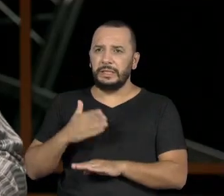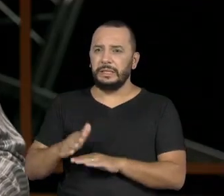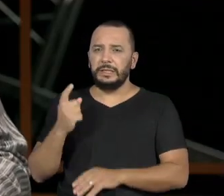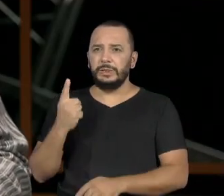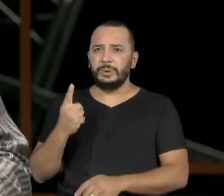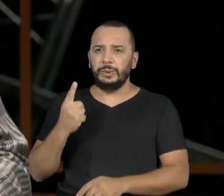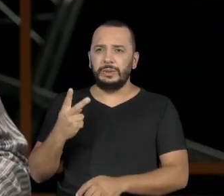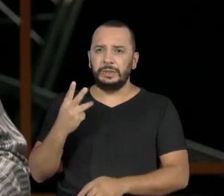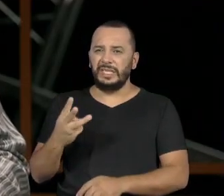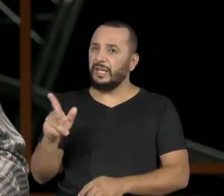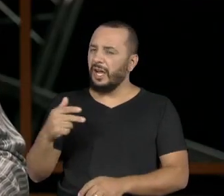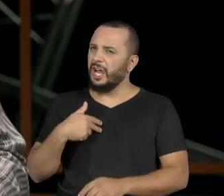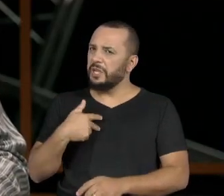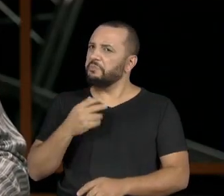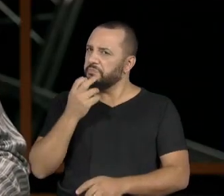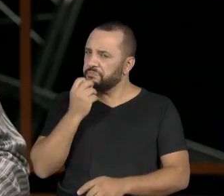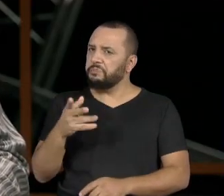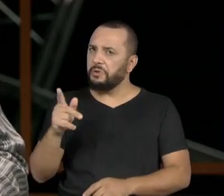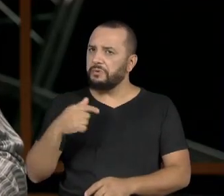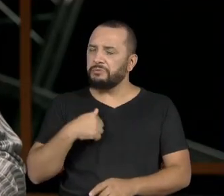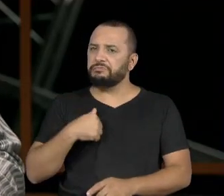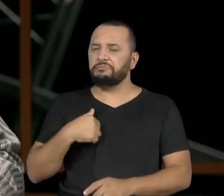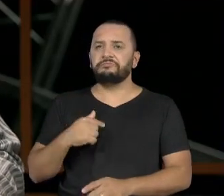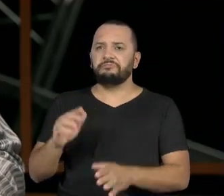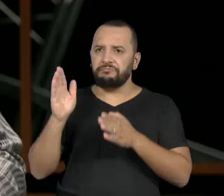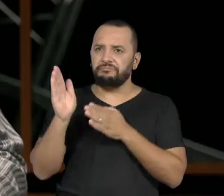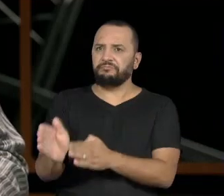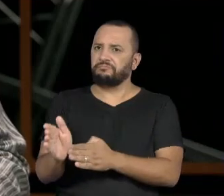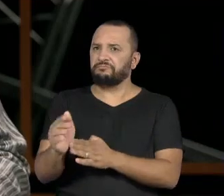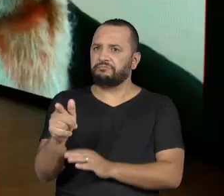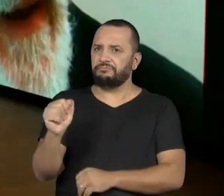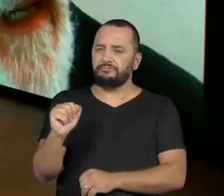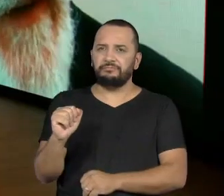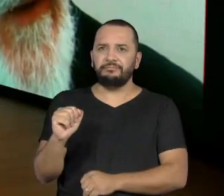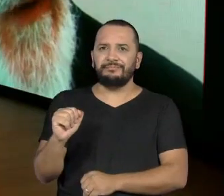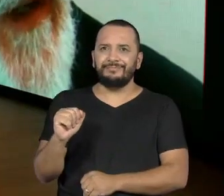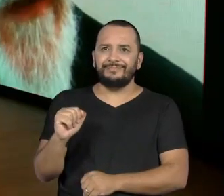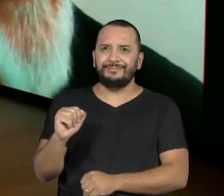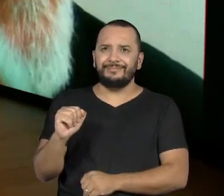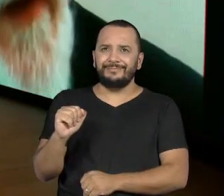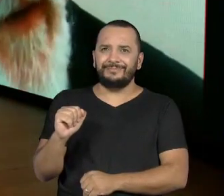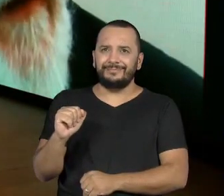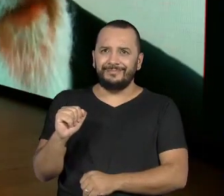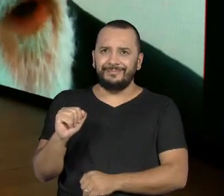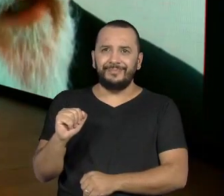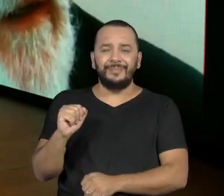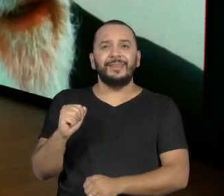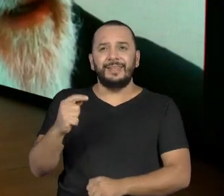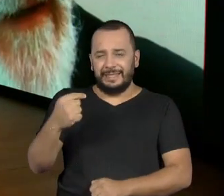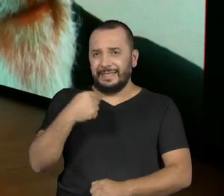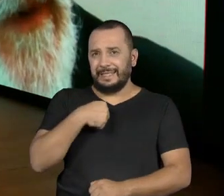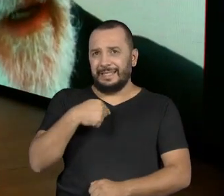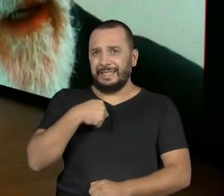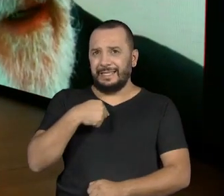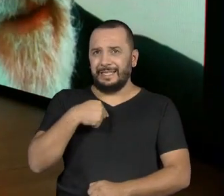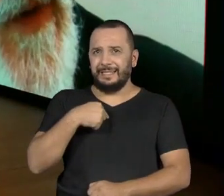o Pena estava lá, firme, né? Pena, um pingo, Sonia Braga. Eles faziam um trio que também ficava na porta